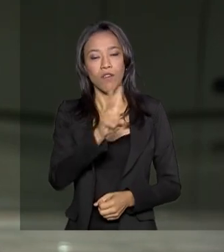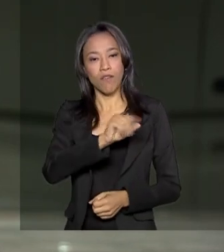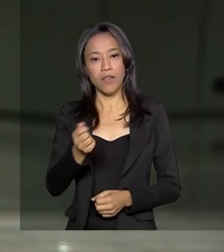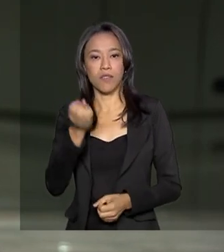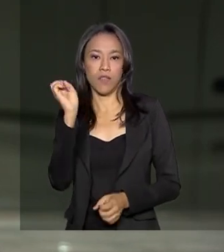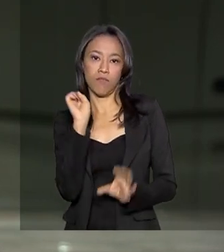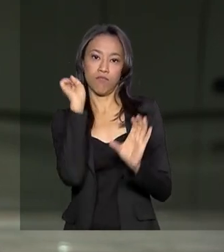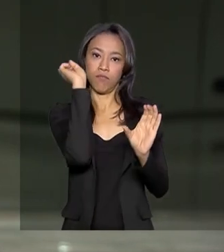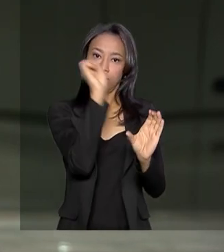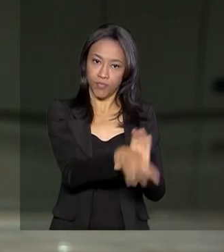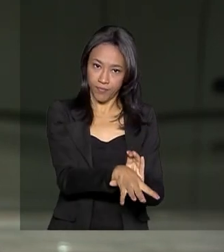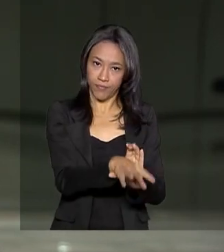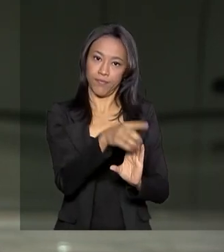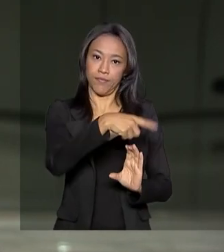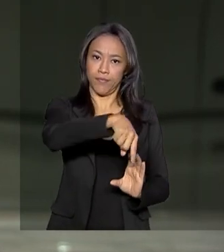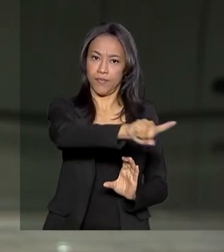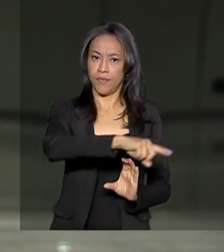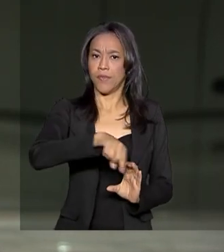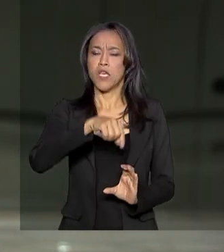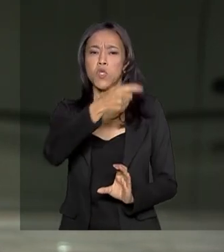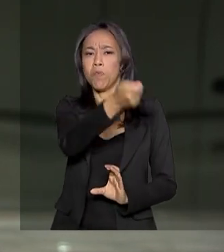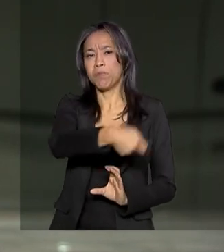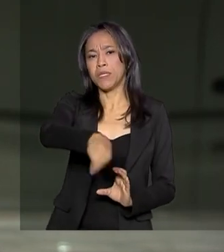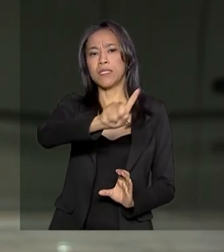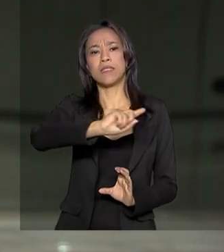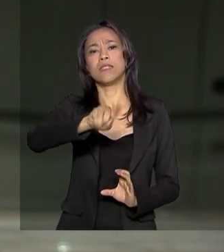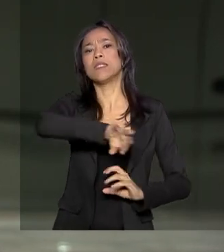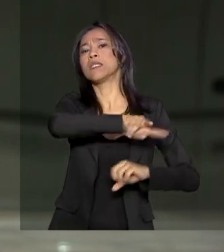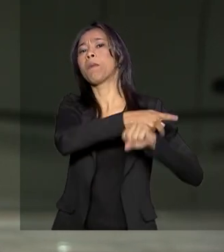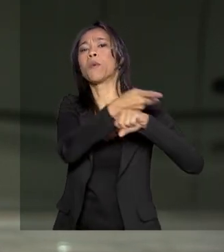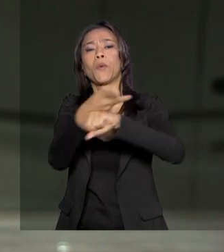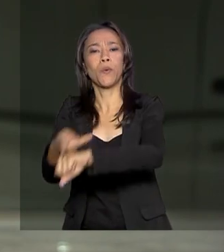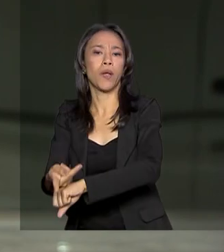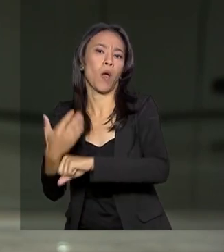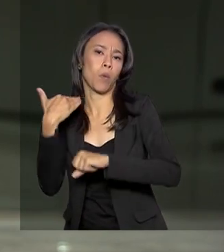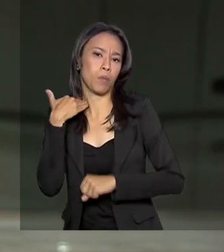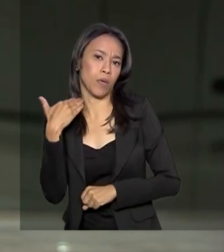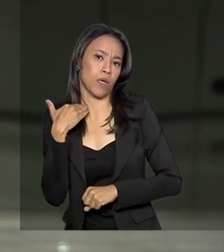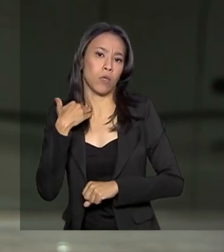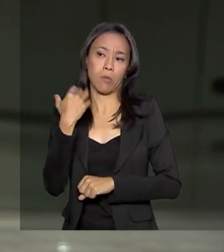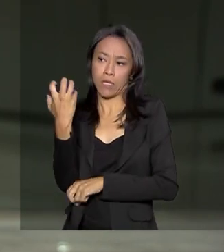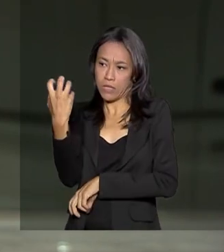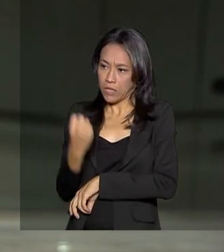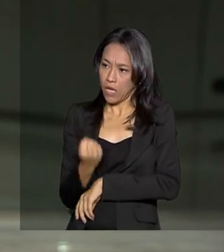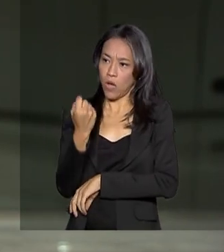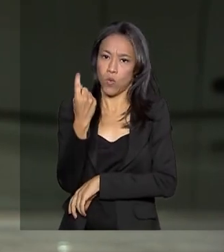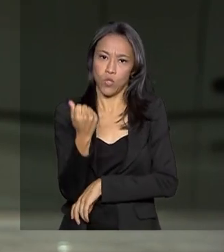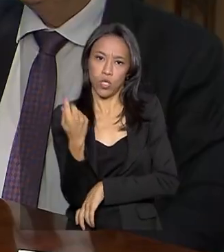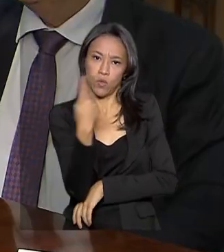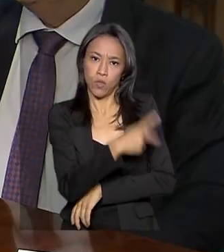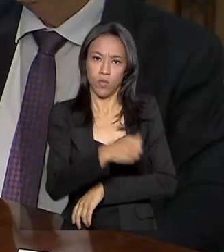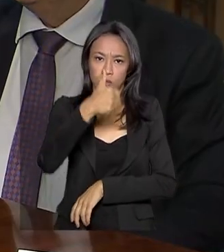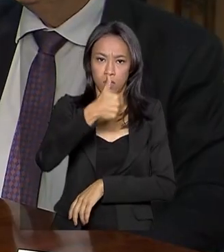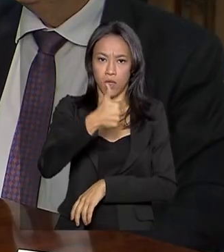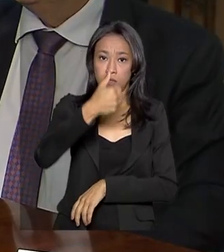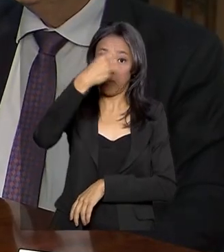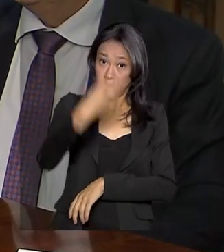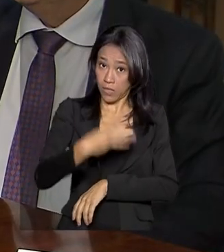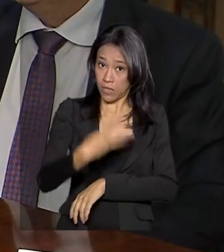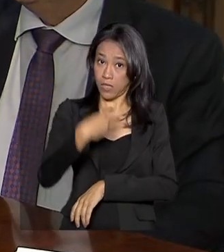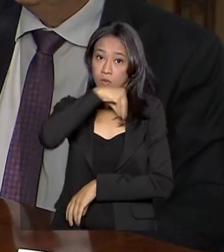beneficiários, ou seja, eles não precisarão ir pessoalmente ao banco para sacar o dinheiro. A medida